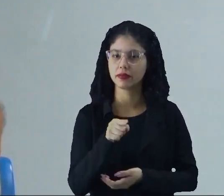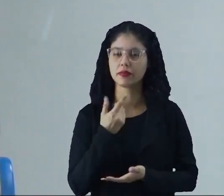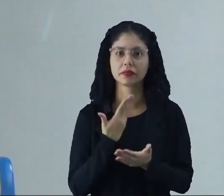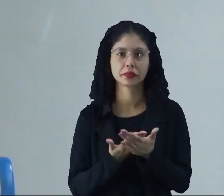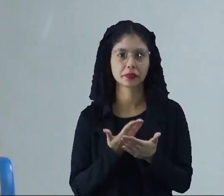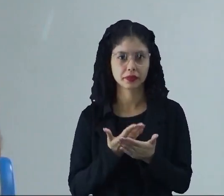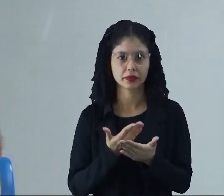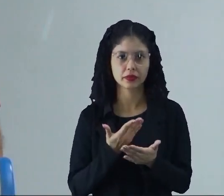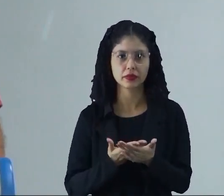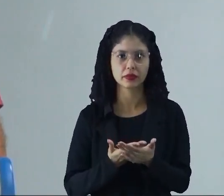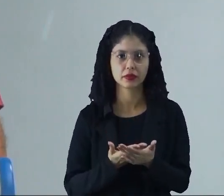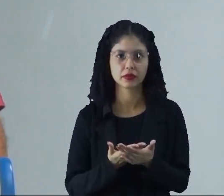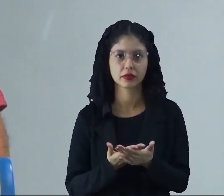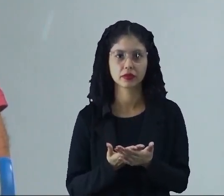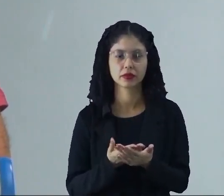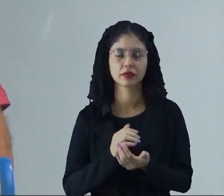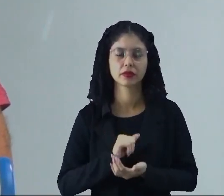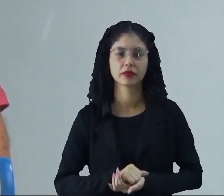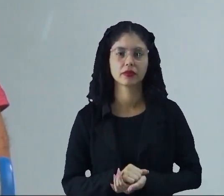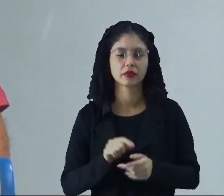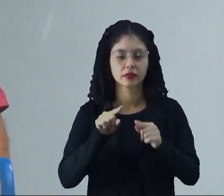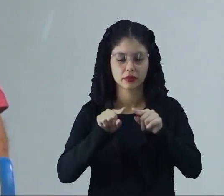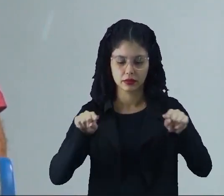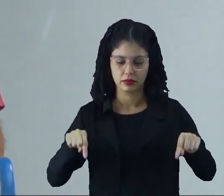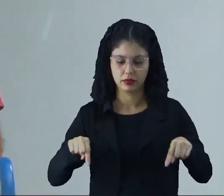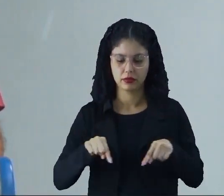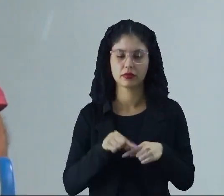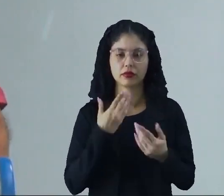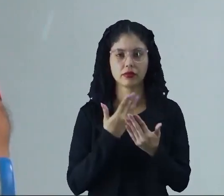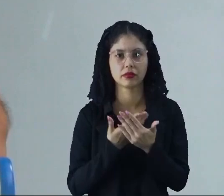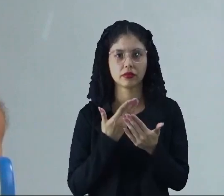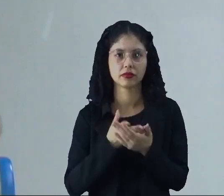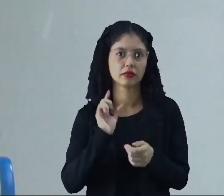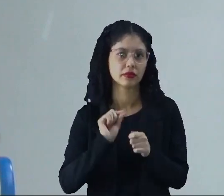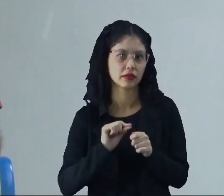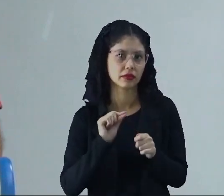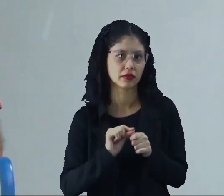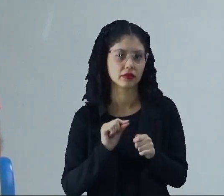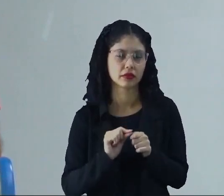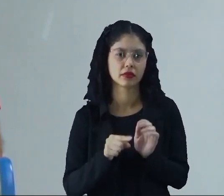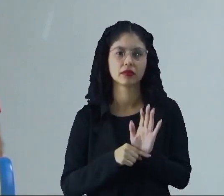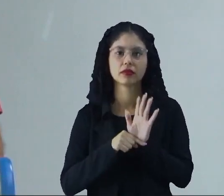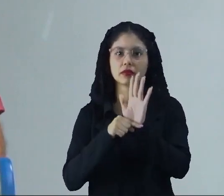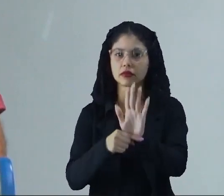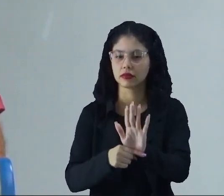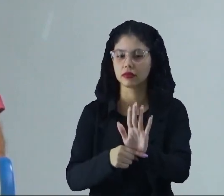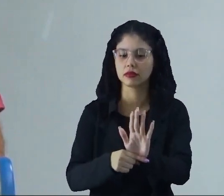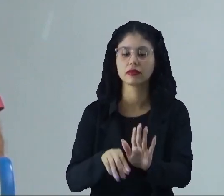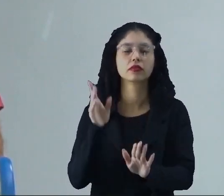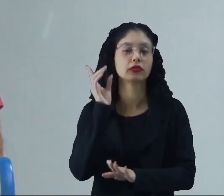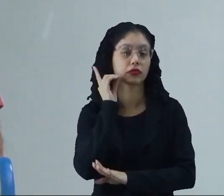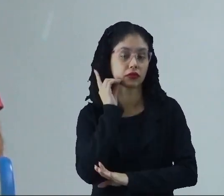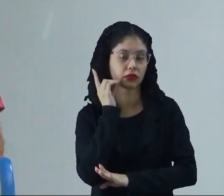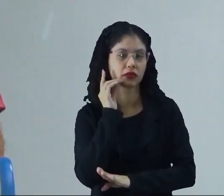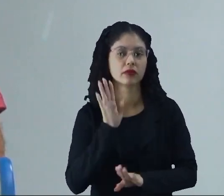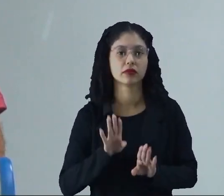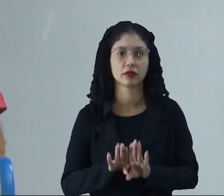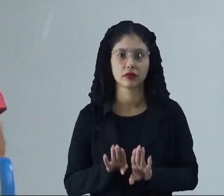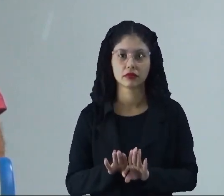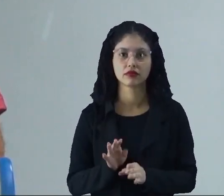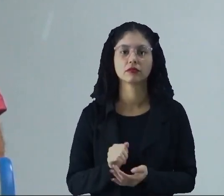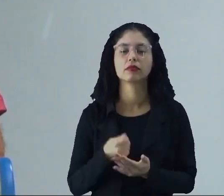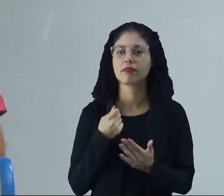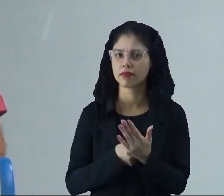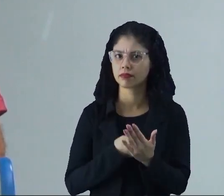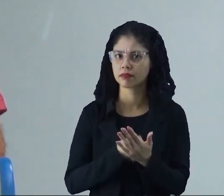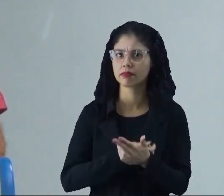estudam na sala de aula, fazem referência também com o seu cotidiano e que